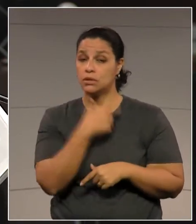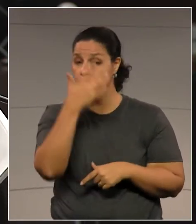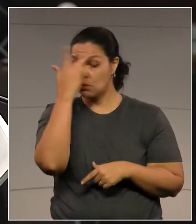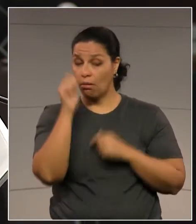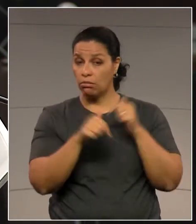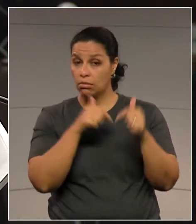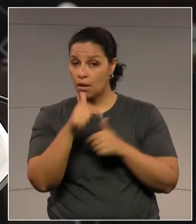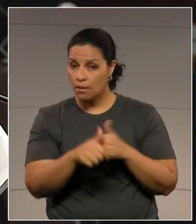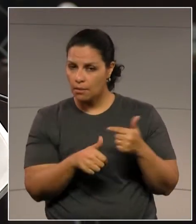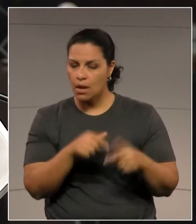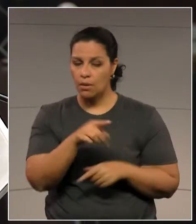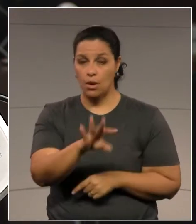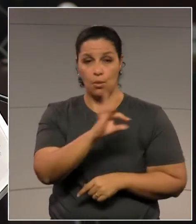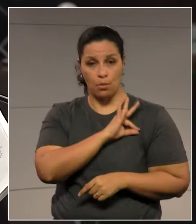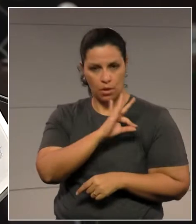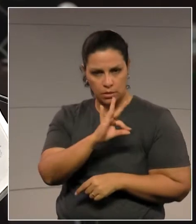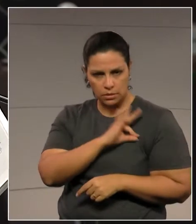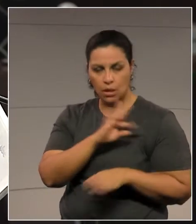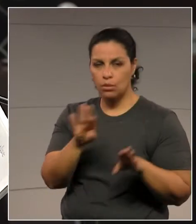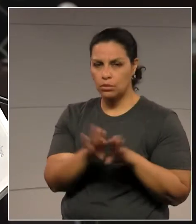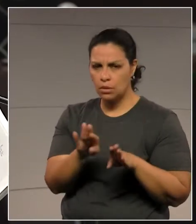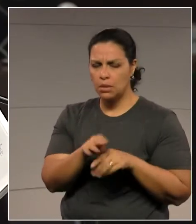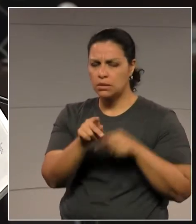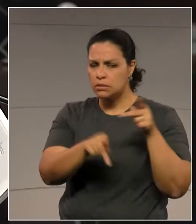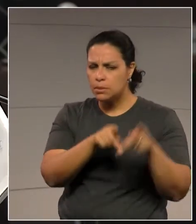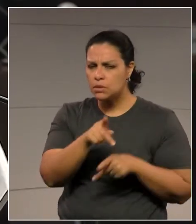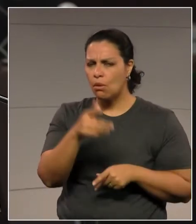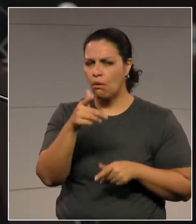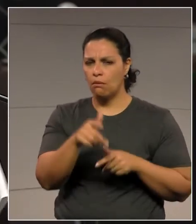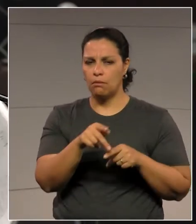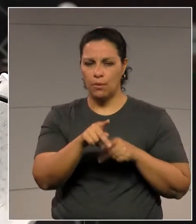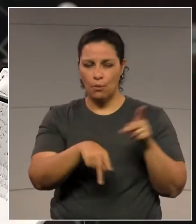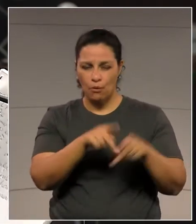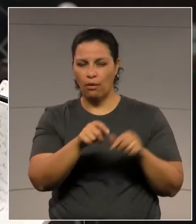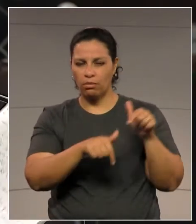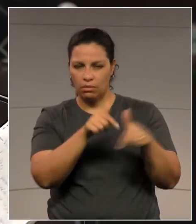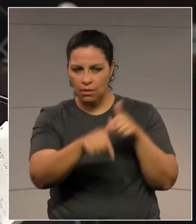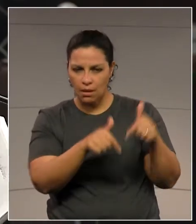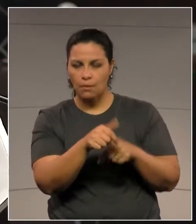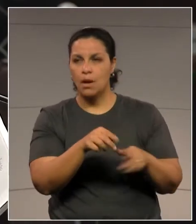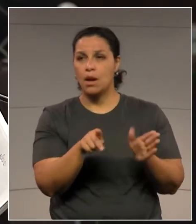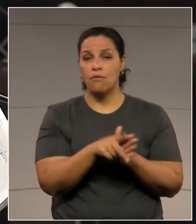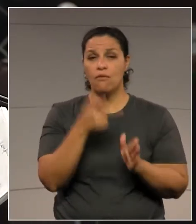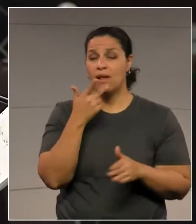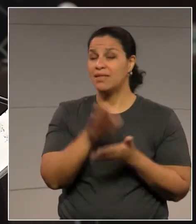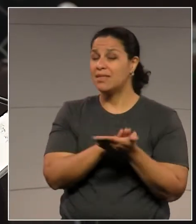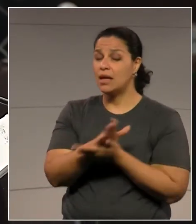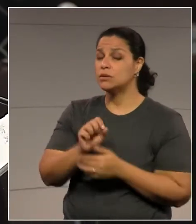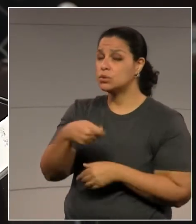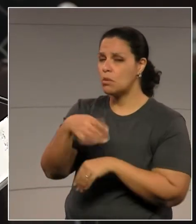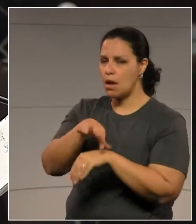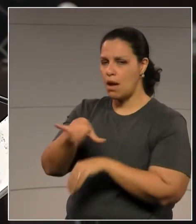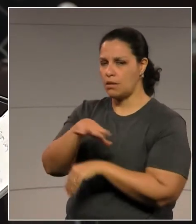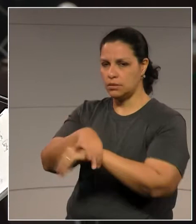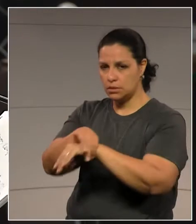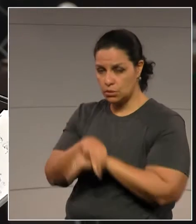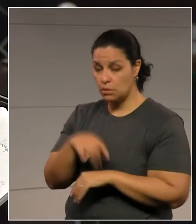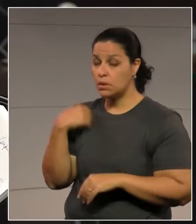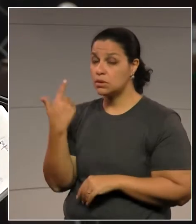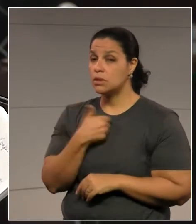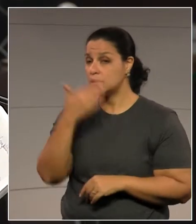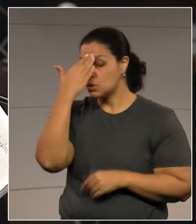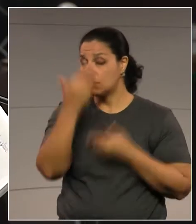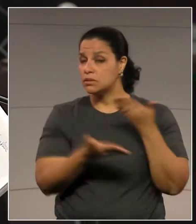o nosso policial, os demais servidores, eu não vou nem entrar na seara da segurança, mas nossos